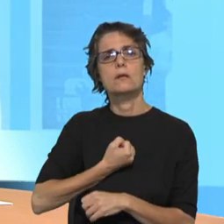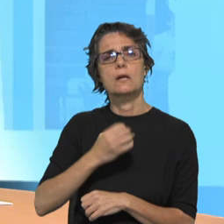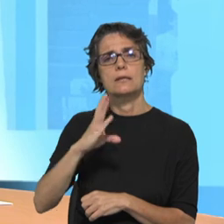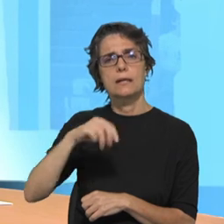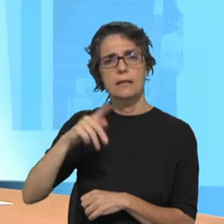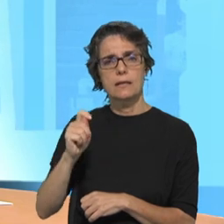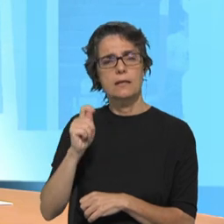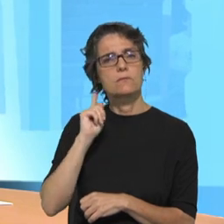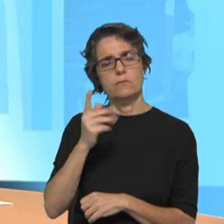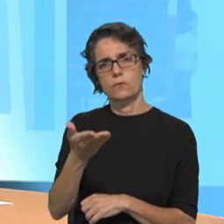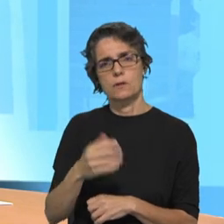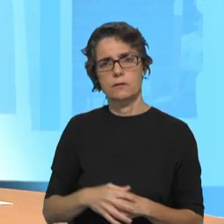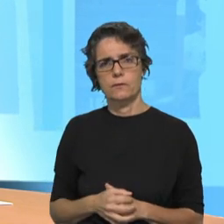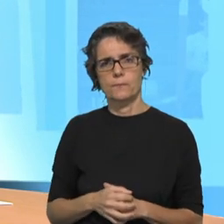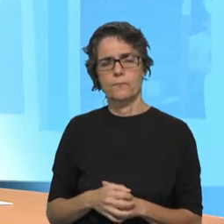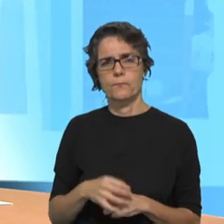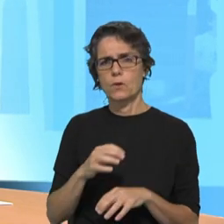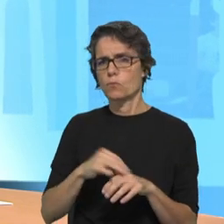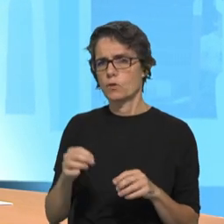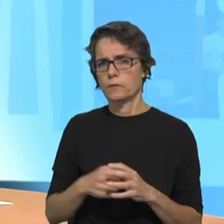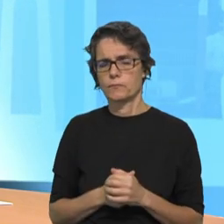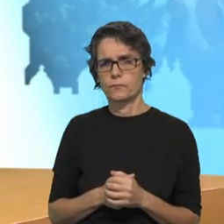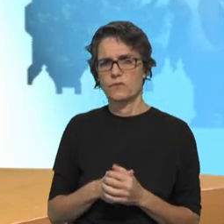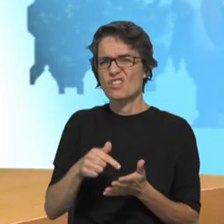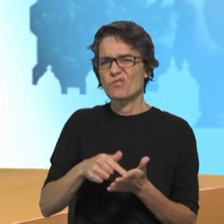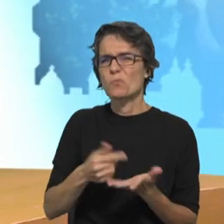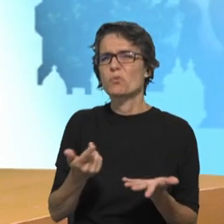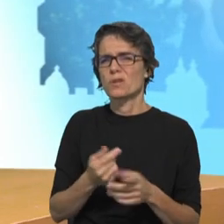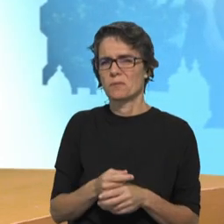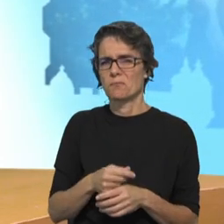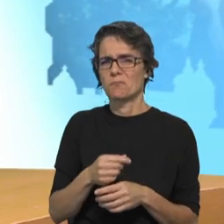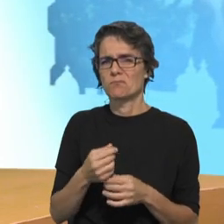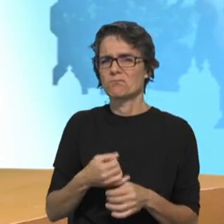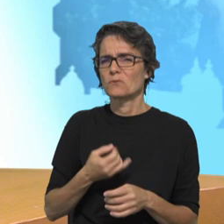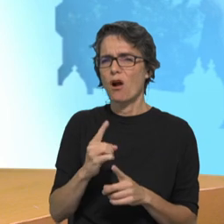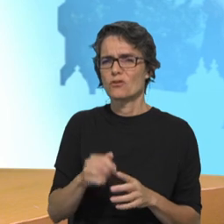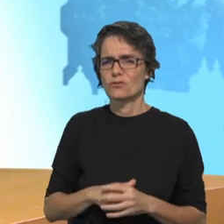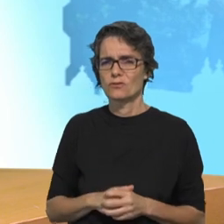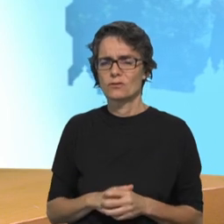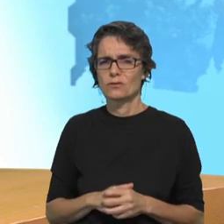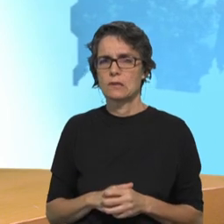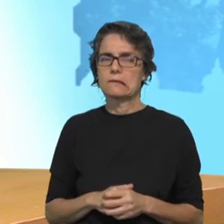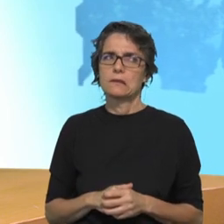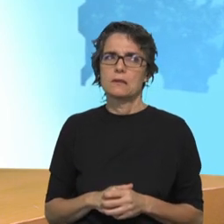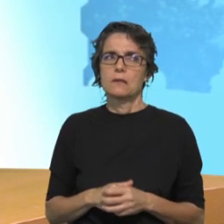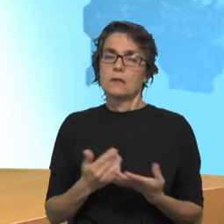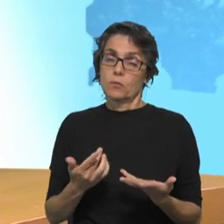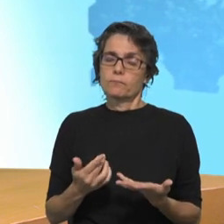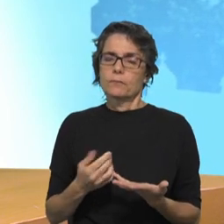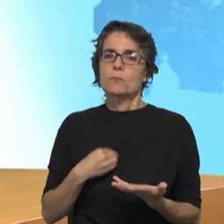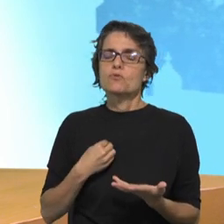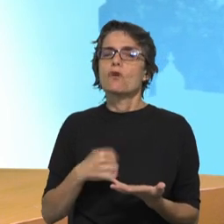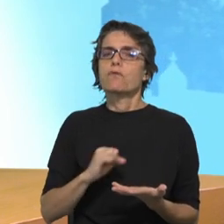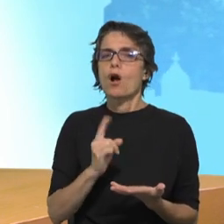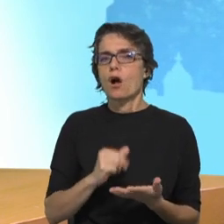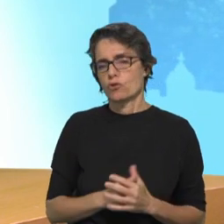tornou ainda mais premente. O que é que está em causa? Nós podíamos pensar a identidade, enfim, alguns podem